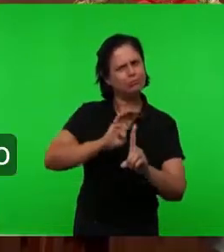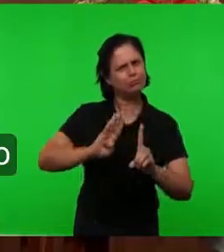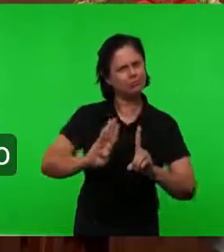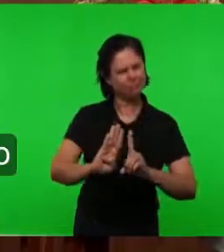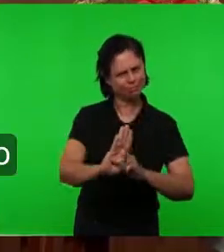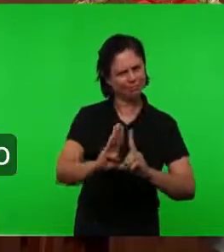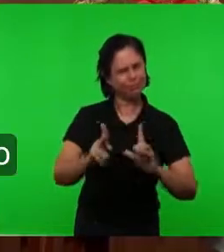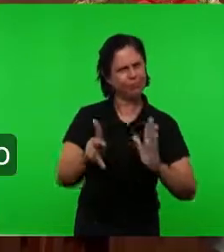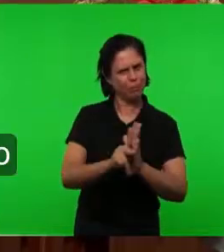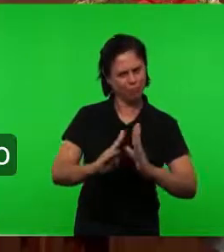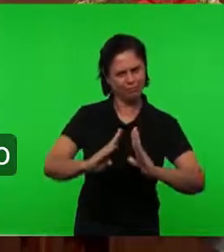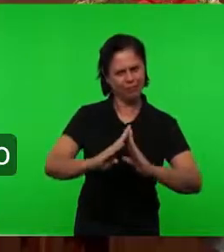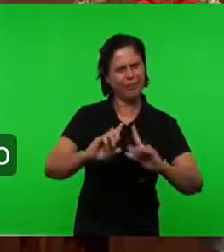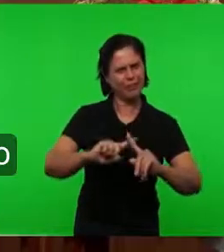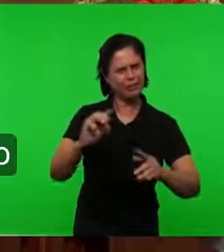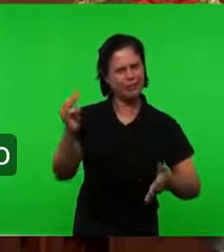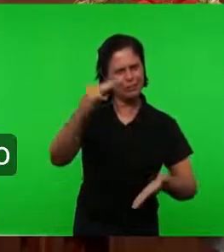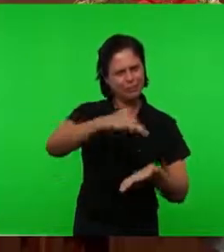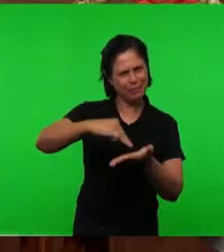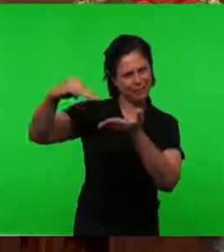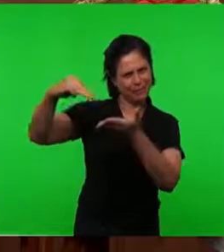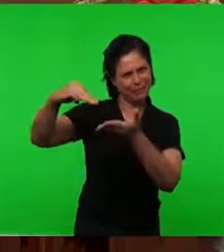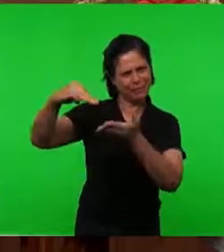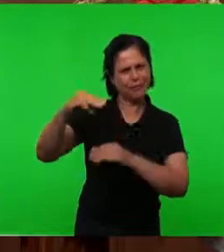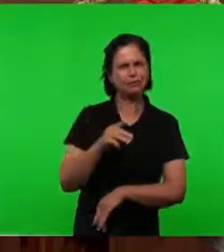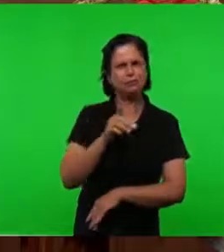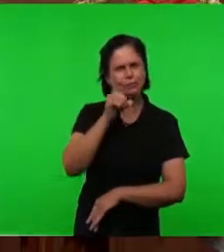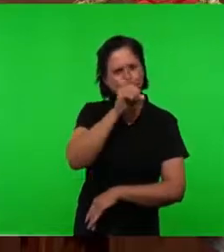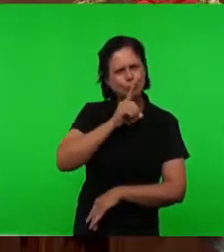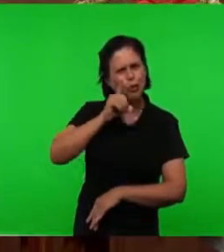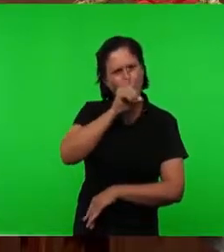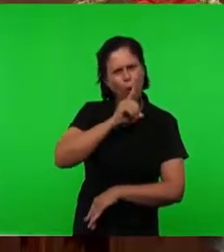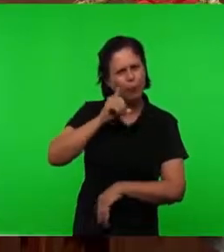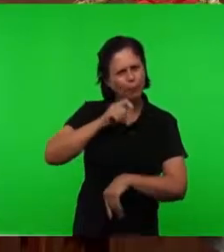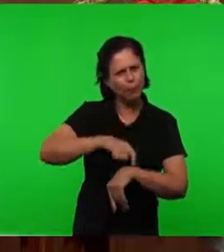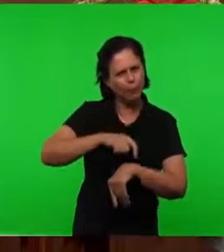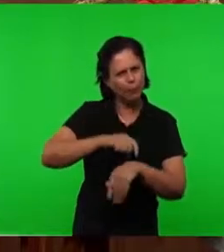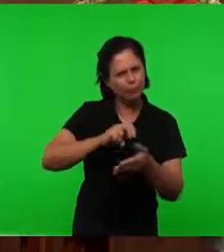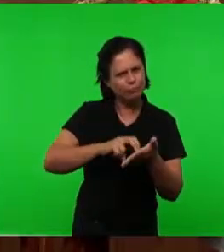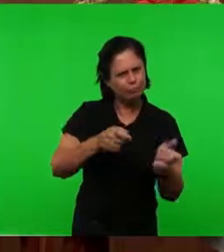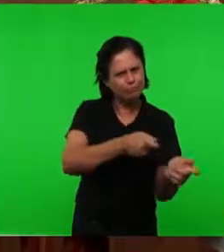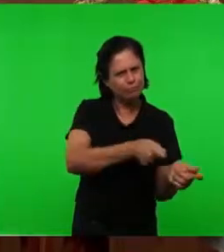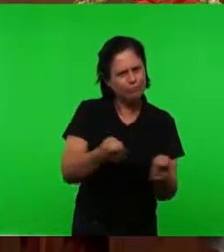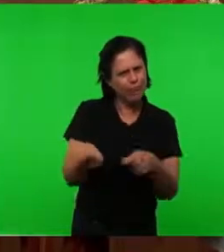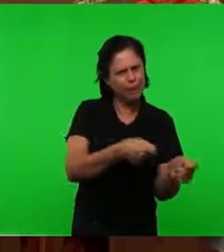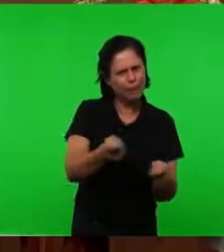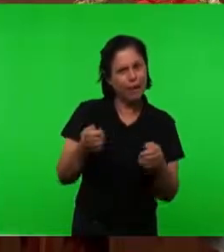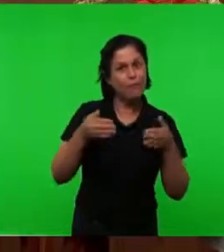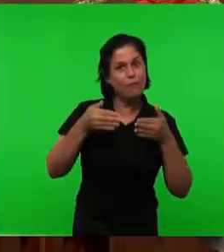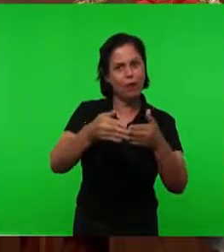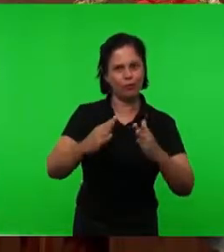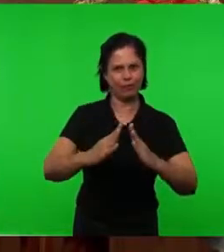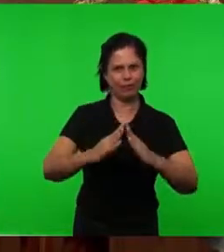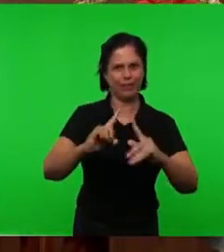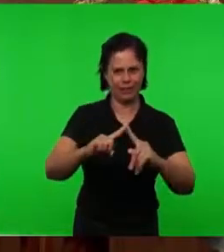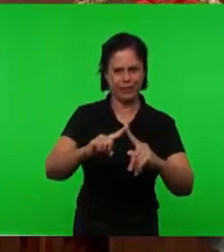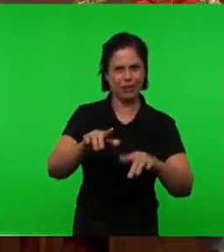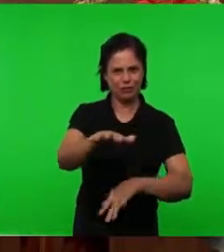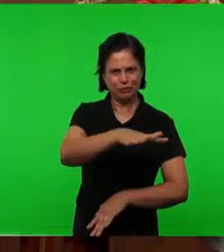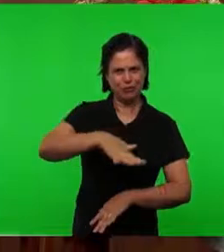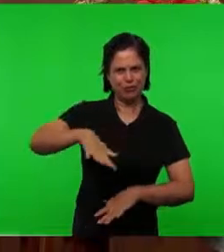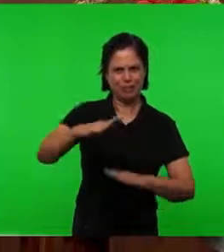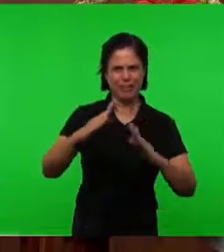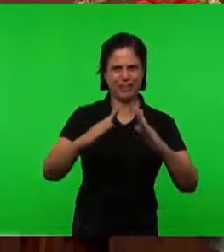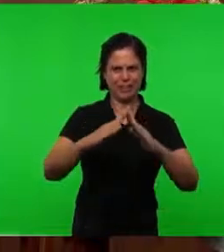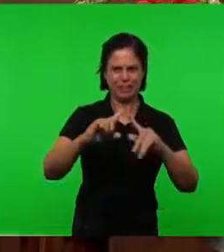da Igreja Cristã Maranata Aquilo que fazemos aos domingos pela manhã neste horário para as nossas igrejas E hoje nós